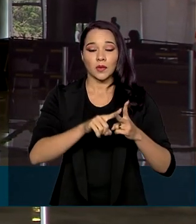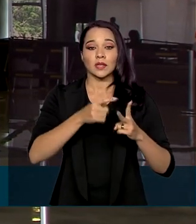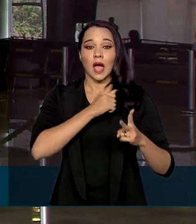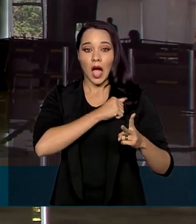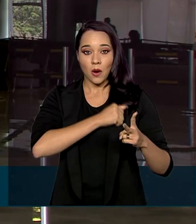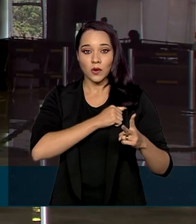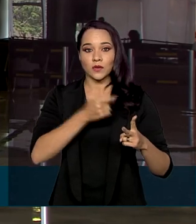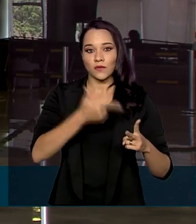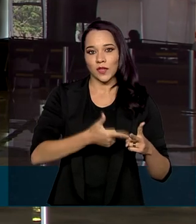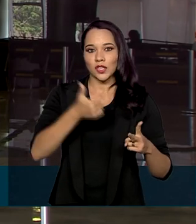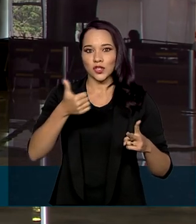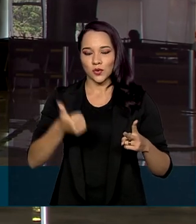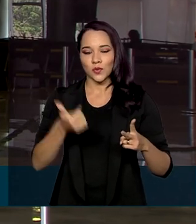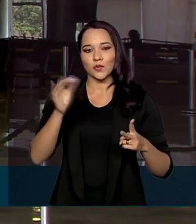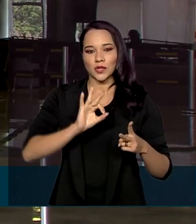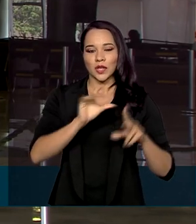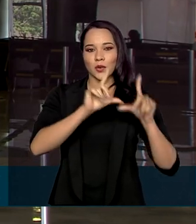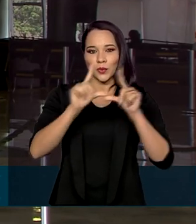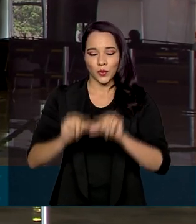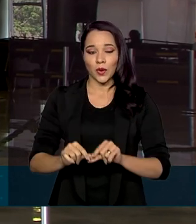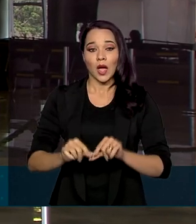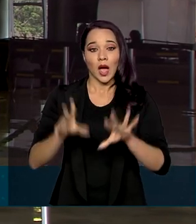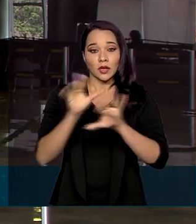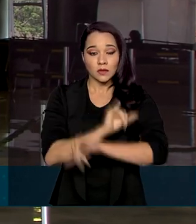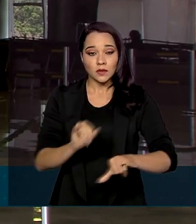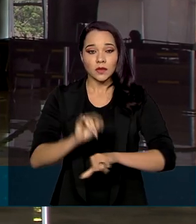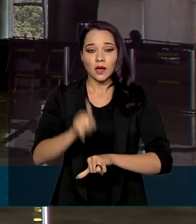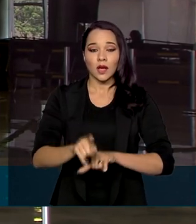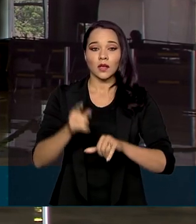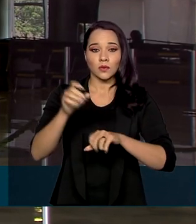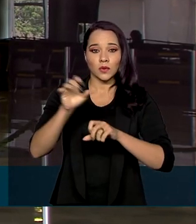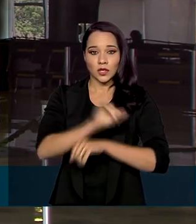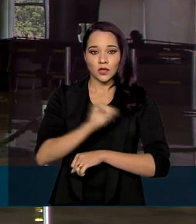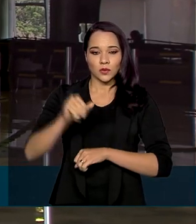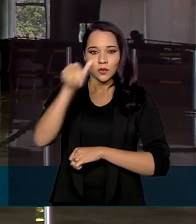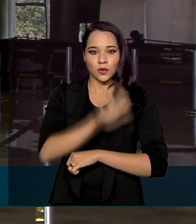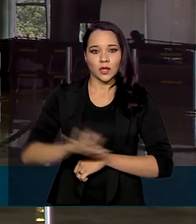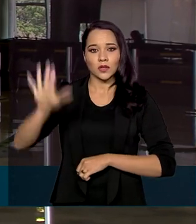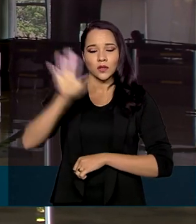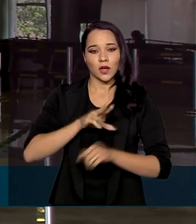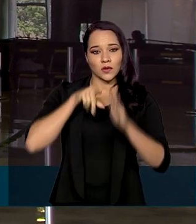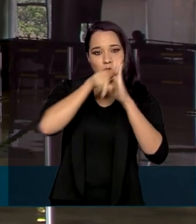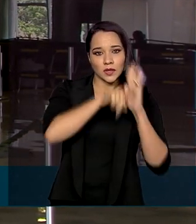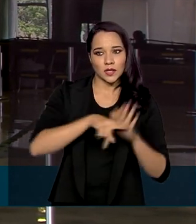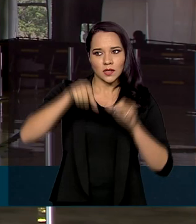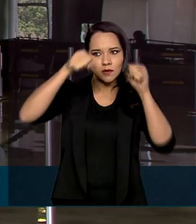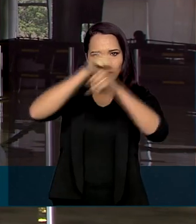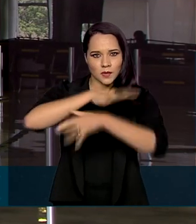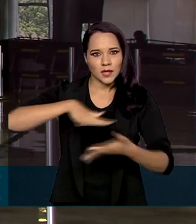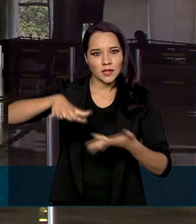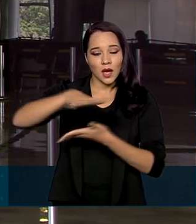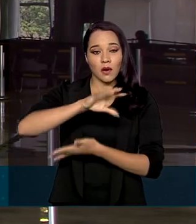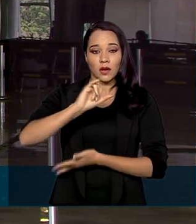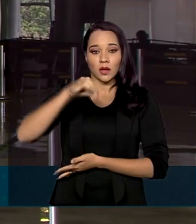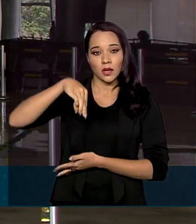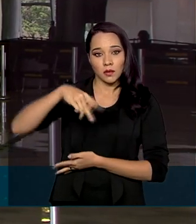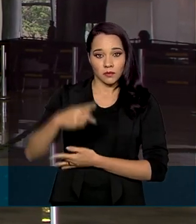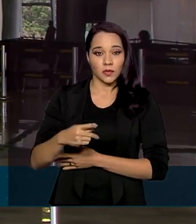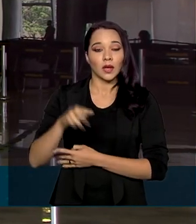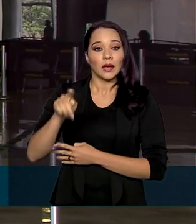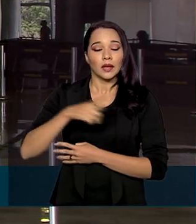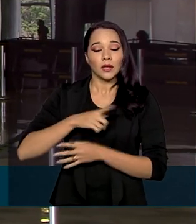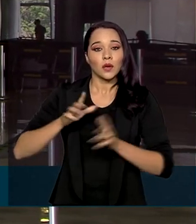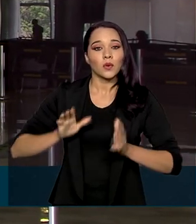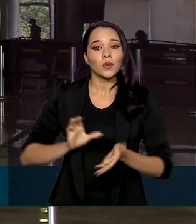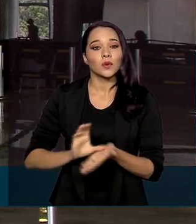21% os dados são do Instituto Nacional de Pesquisas Espaciais, o INPE. E esses resultados aí têm a contribuição de uma